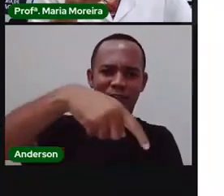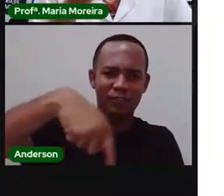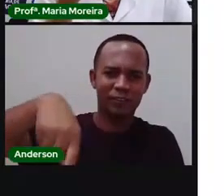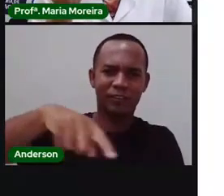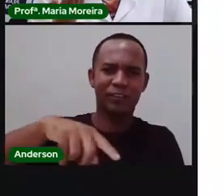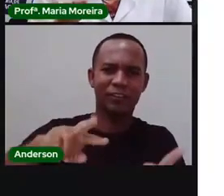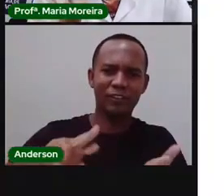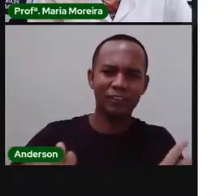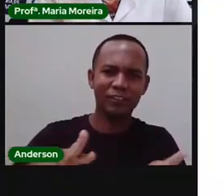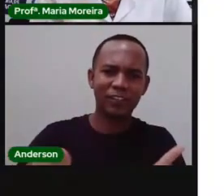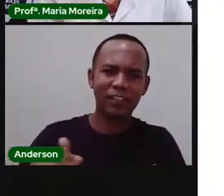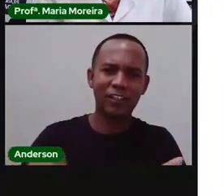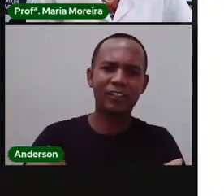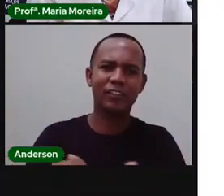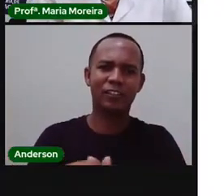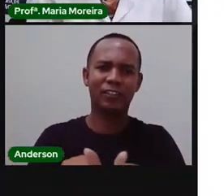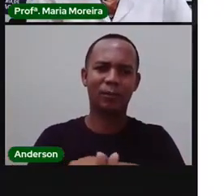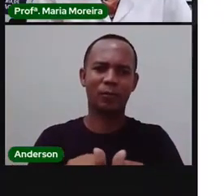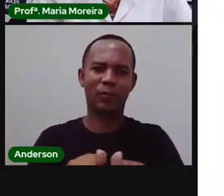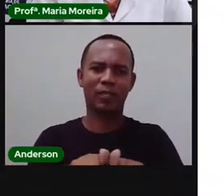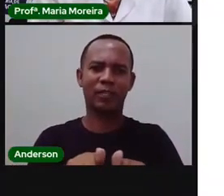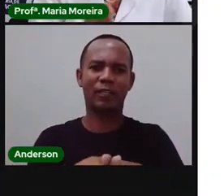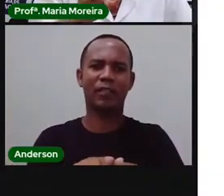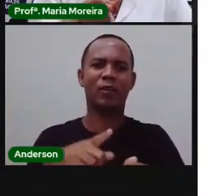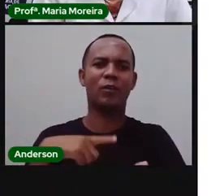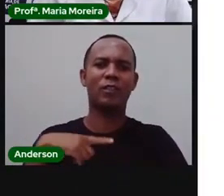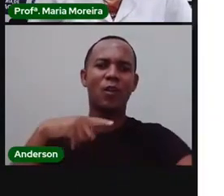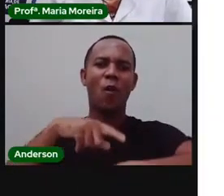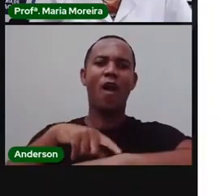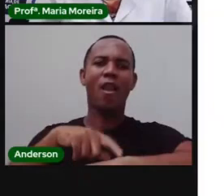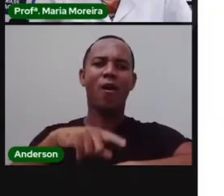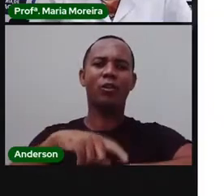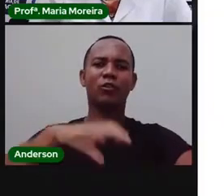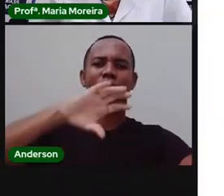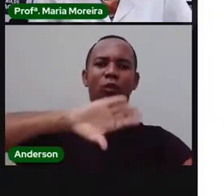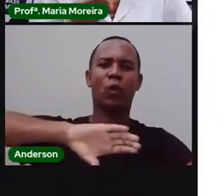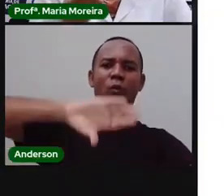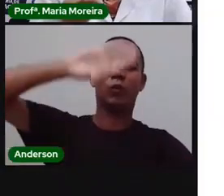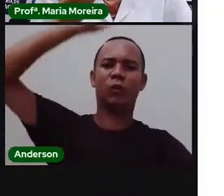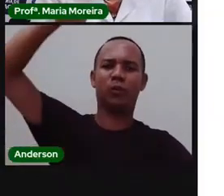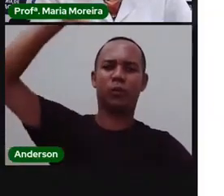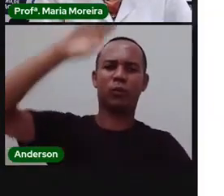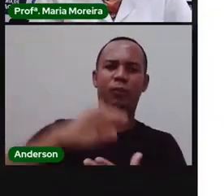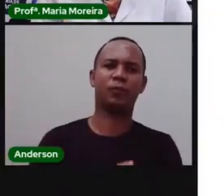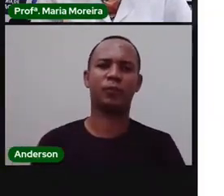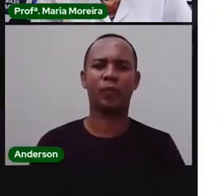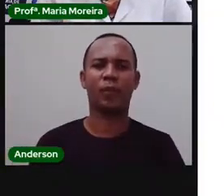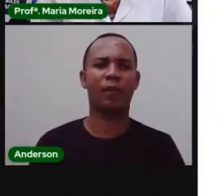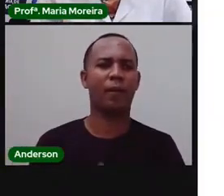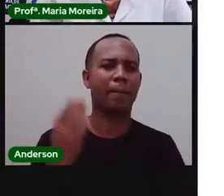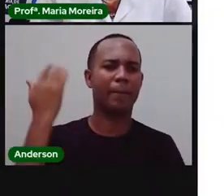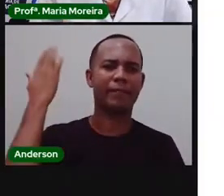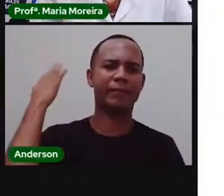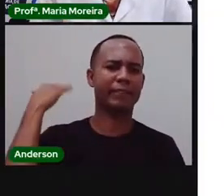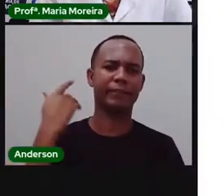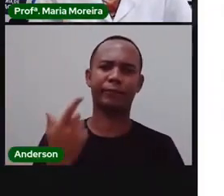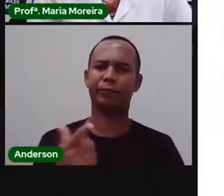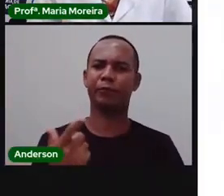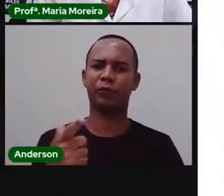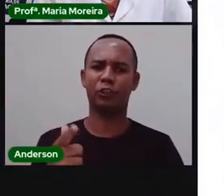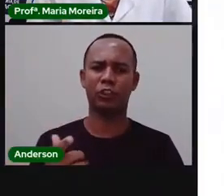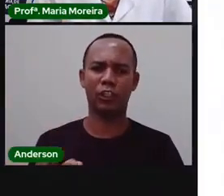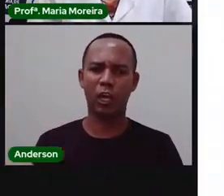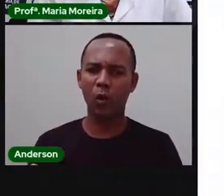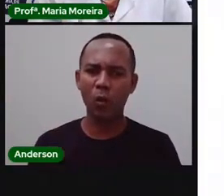que é uma instituição filantrópica daquele feira. Então, aí está a Praça de Alimentação. Obviamente, nessa época, não existia. Bom,